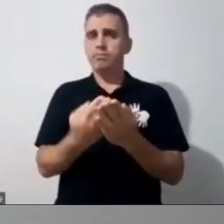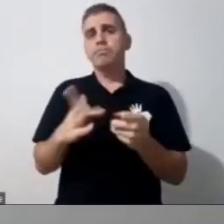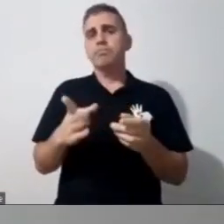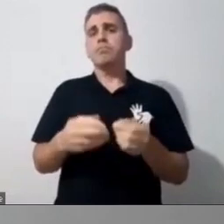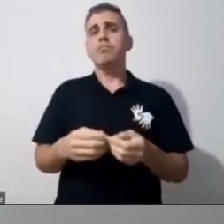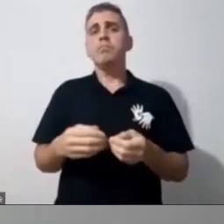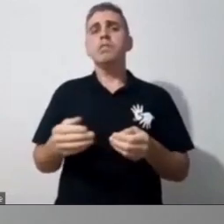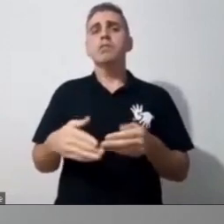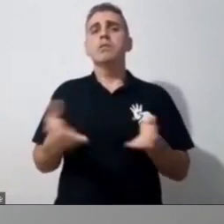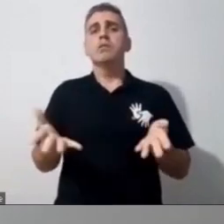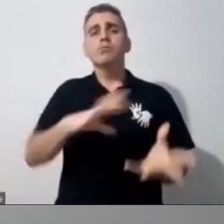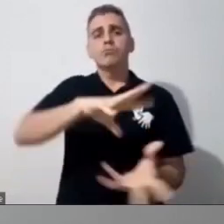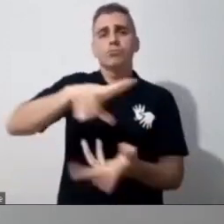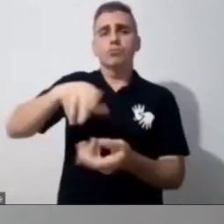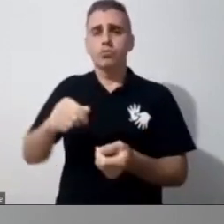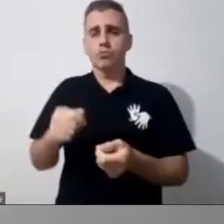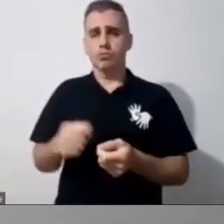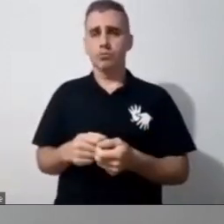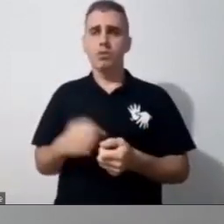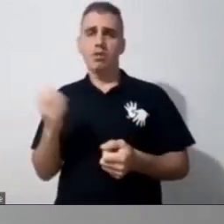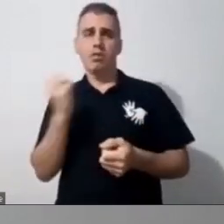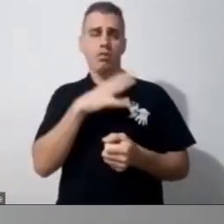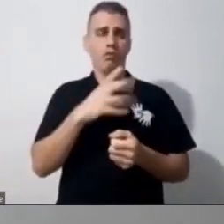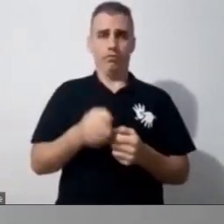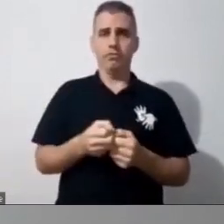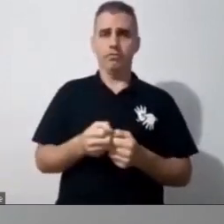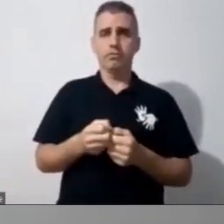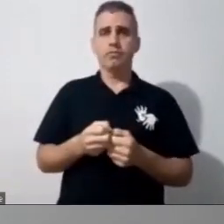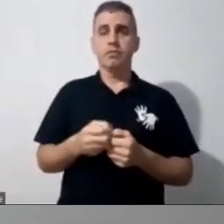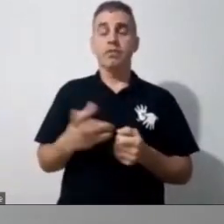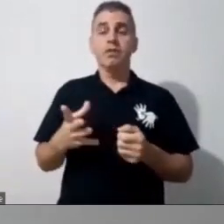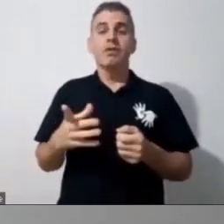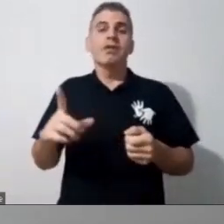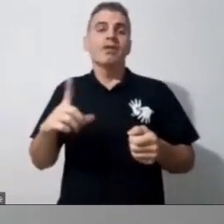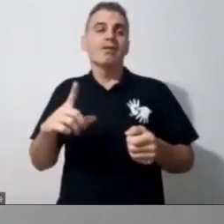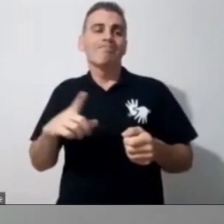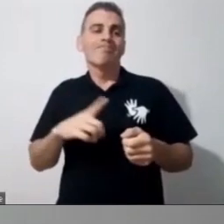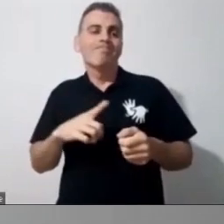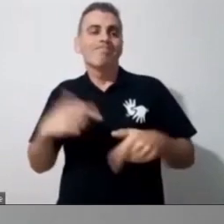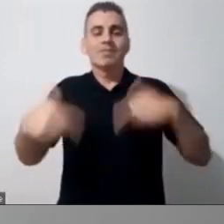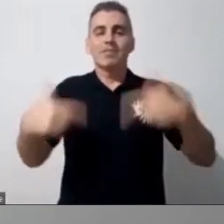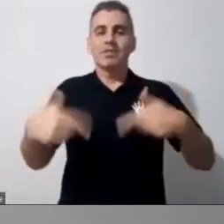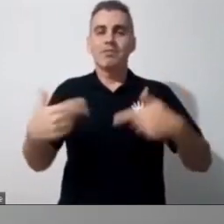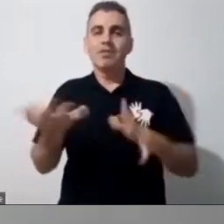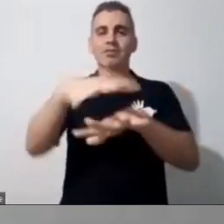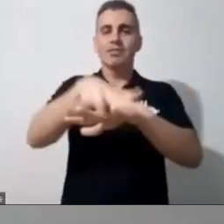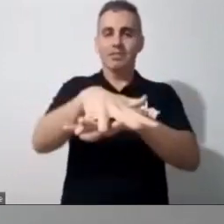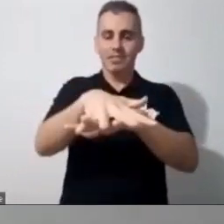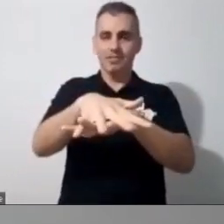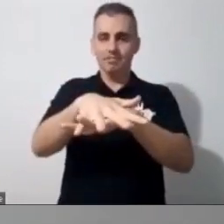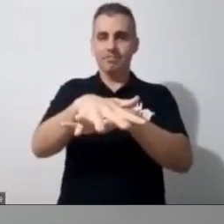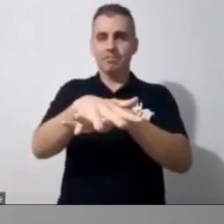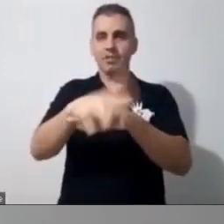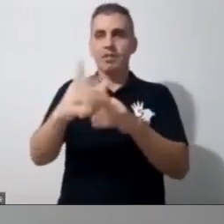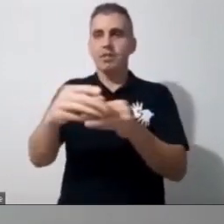famílias, todos, todos nós vamos trabalhar com essa inclusão dentro da escola. Eu costumo dizer que tu tem que trazer a família pra